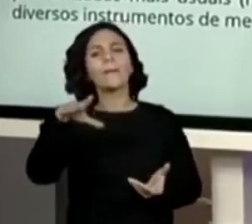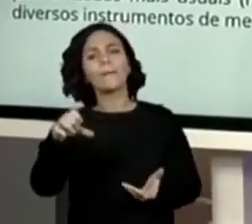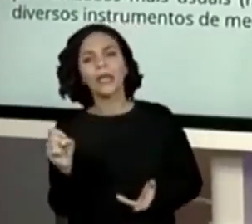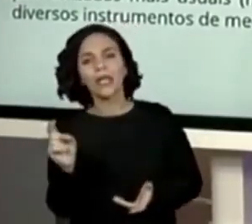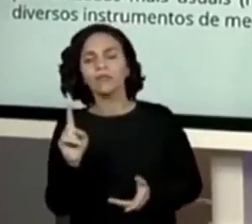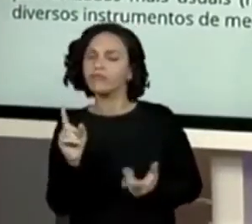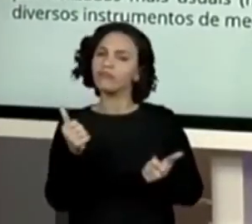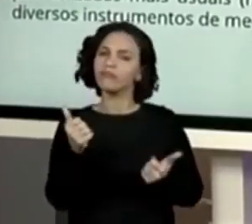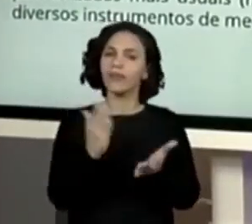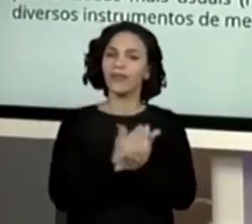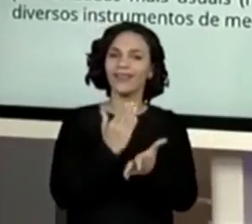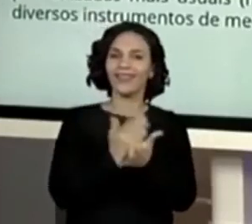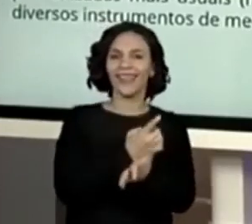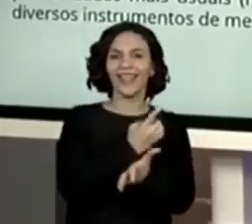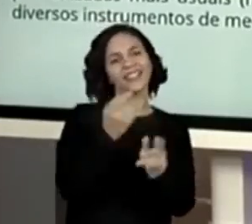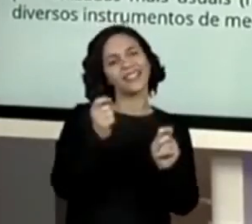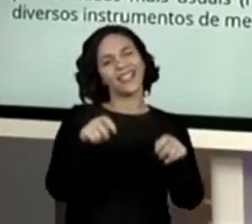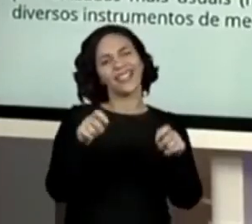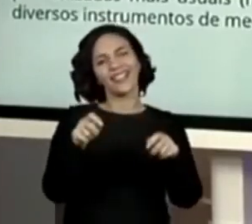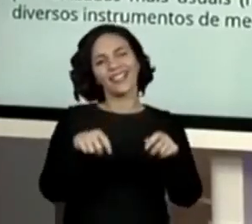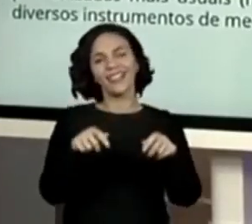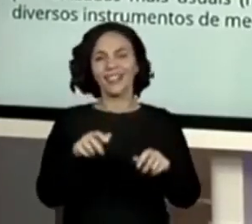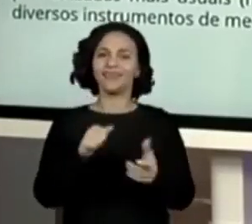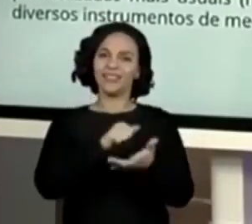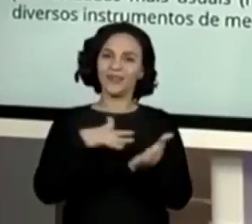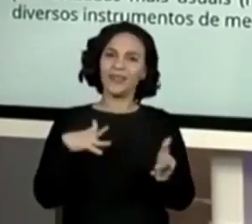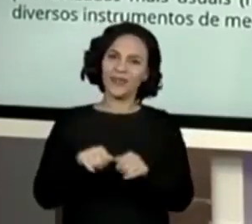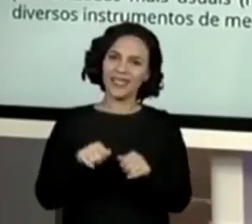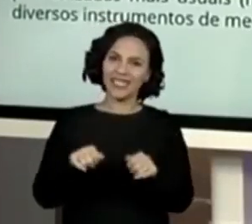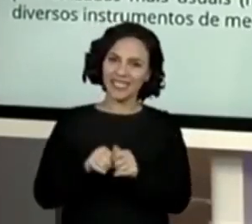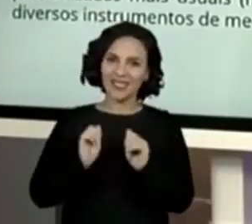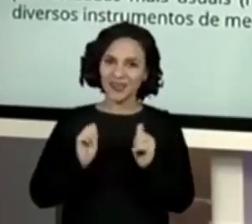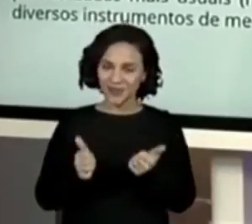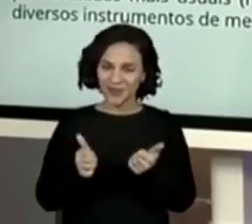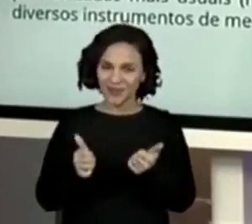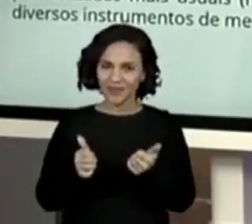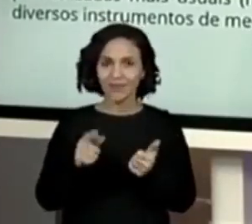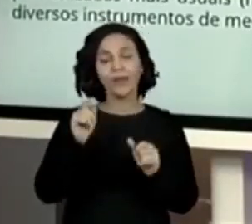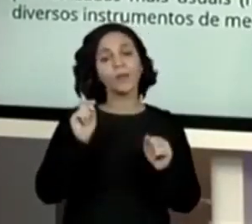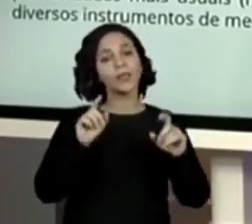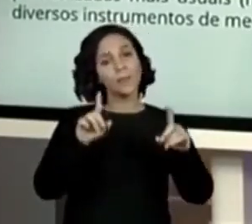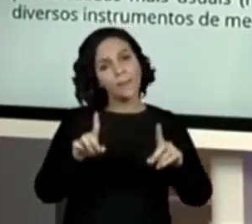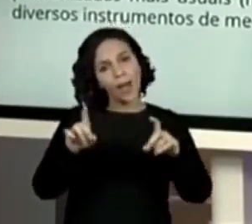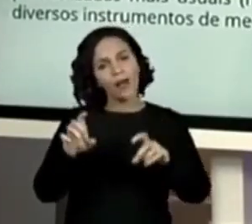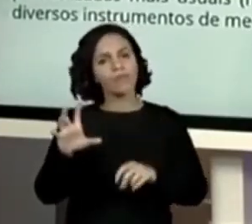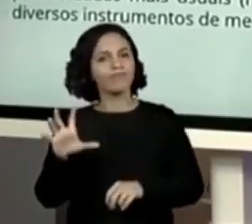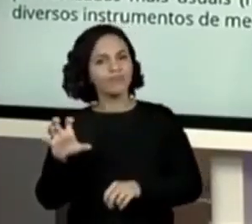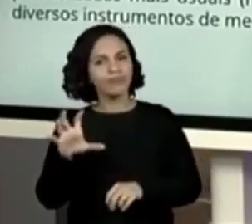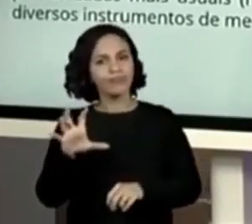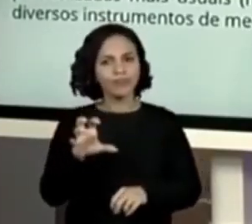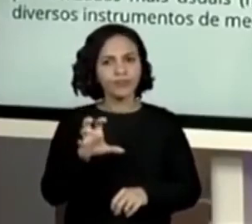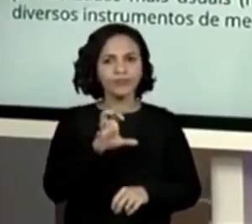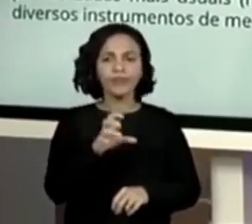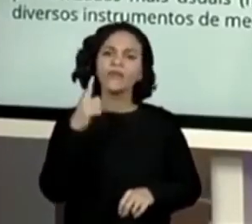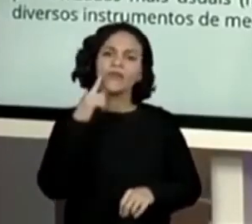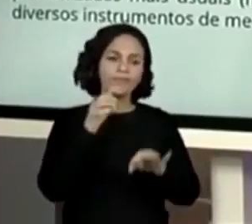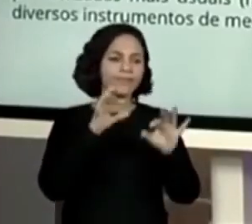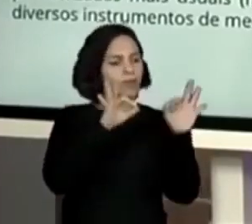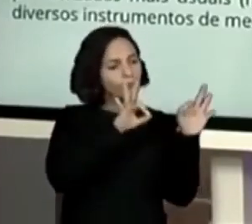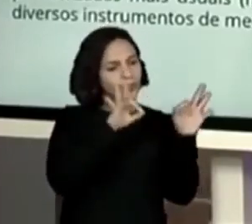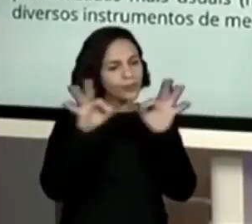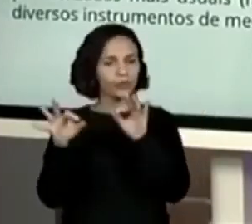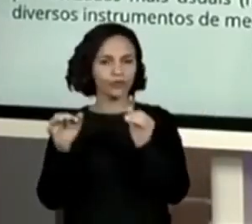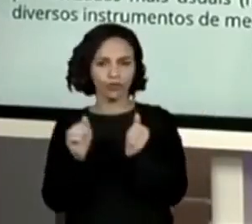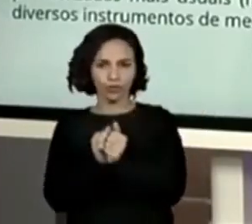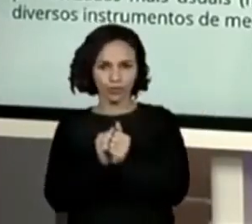o caderno já é suficiente para realizar as atividades, tá? Vai dando print na tela e vendo aqui junto com a gente,